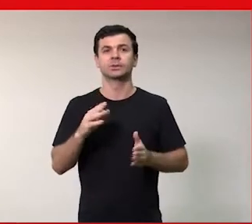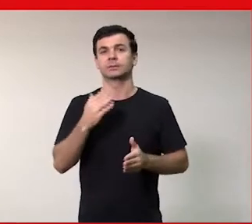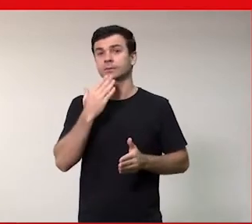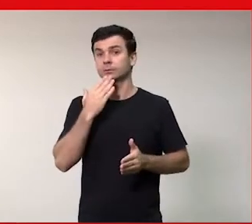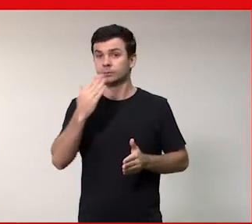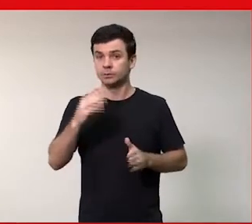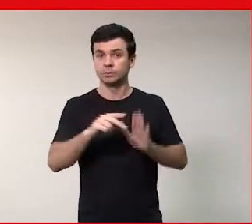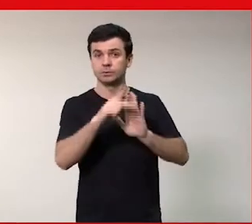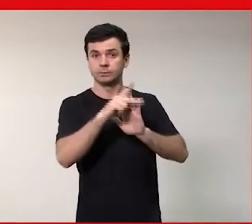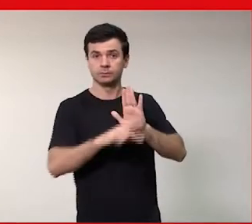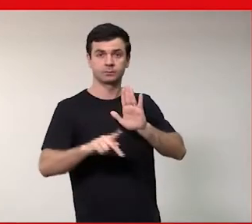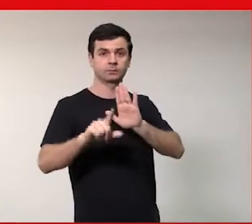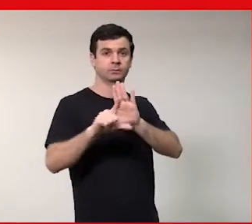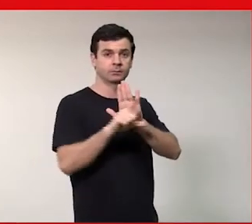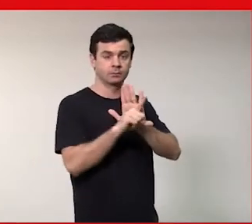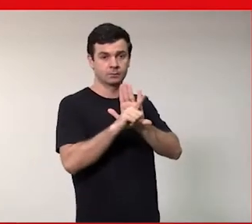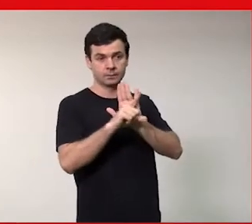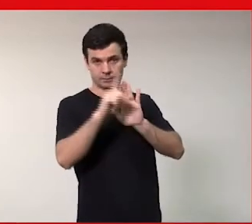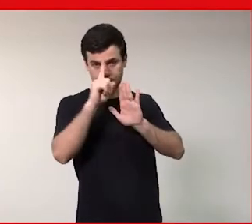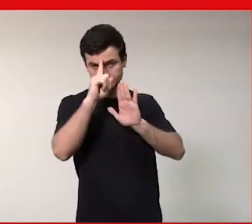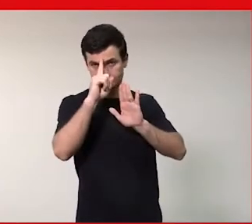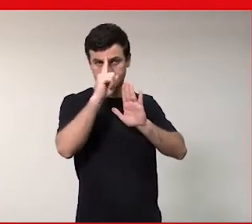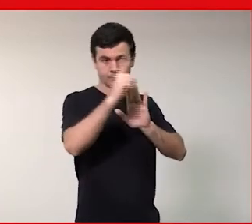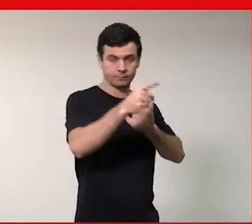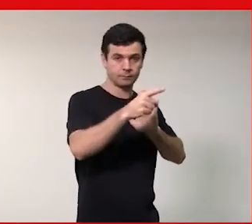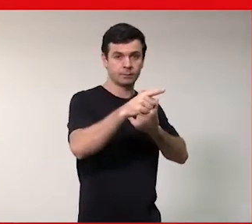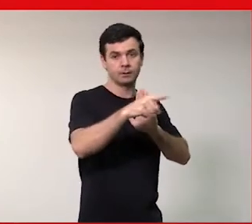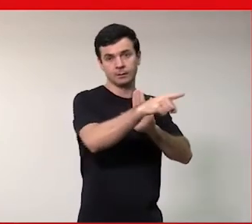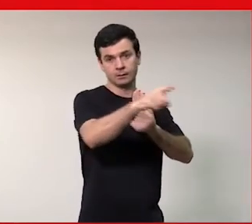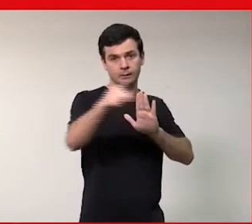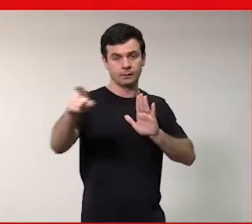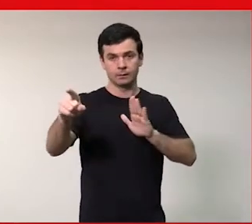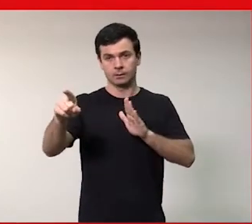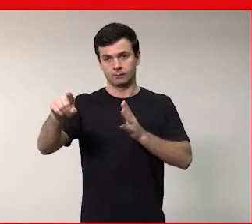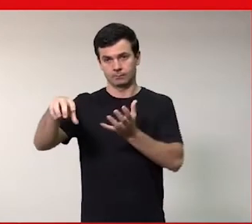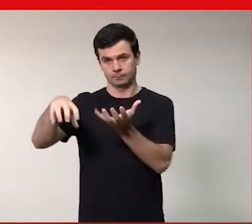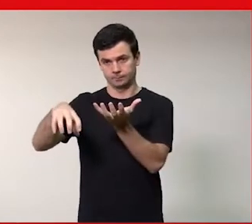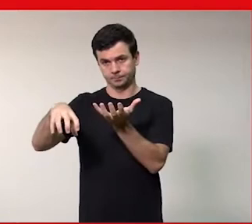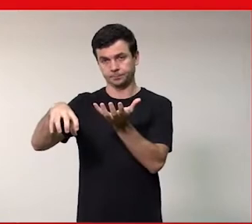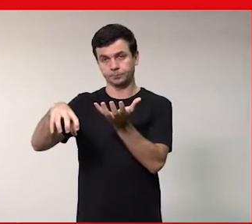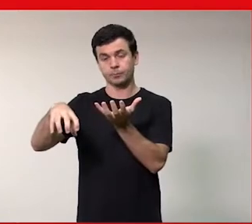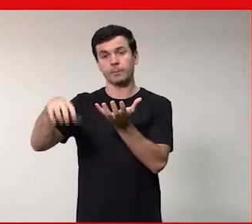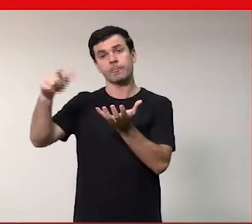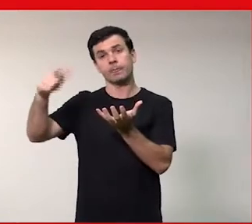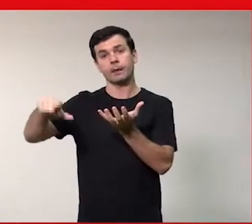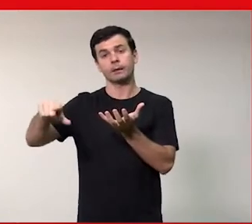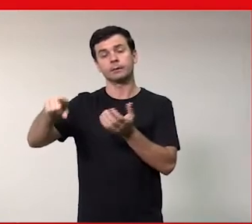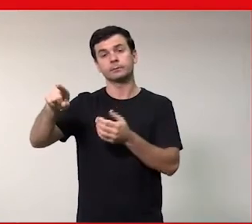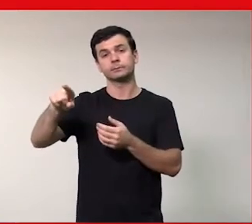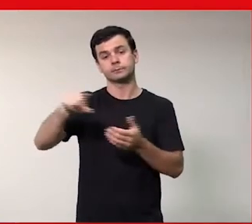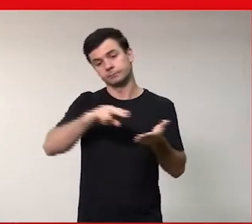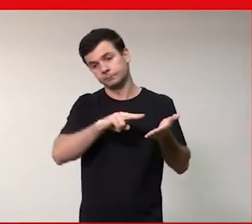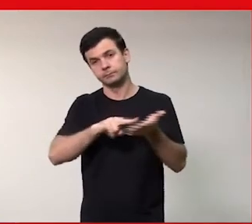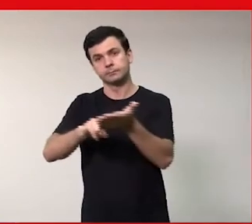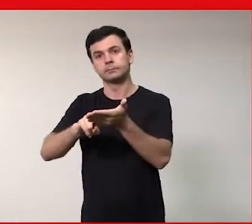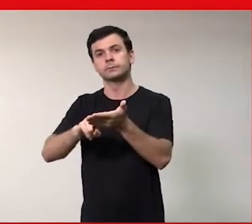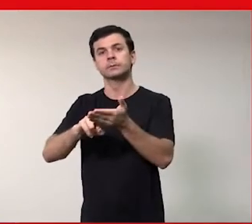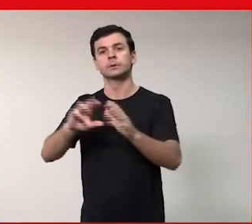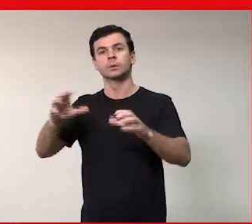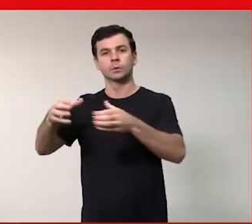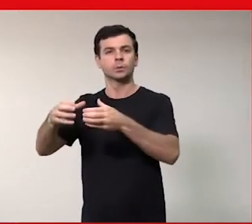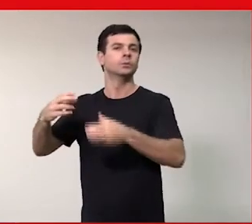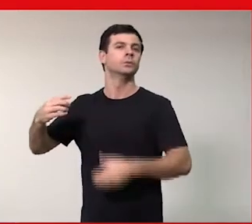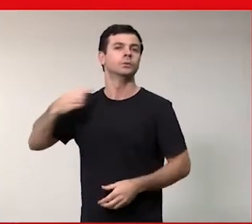de lei para mandar para o parlamento aqui o Congresso Federal de deputados